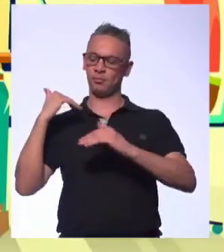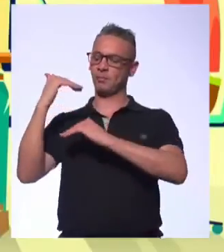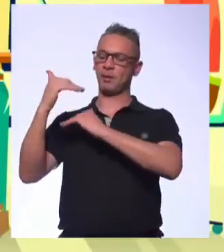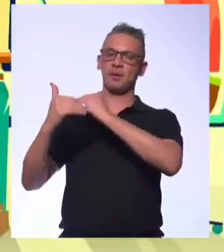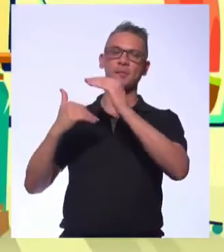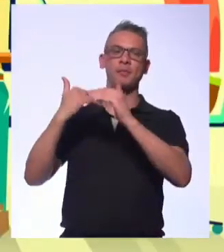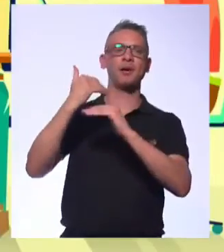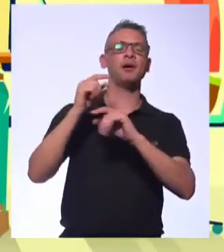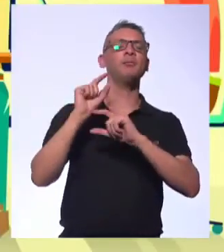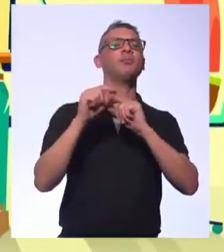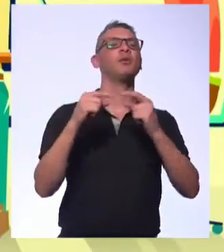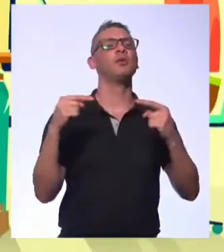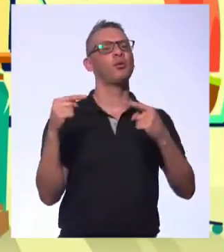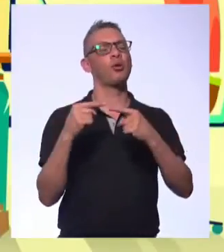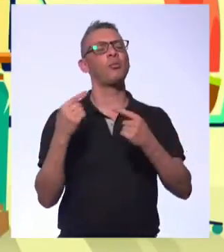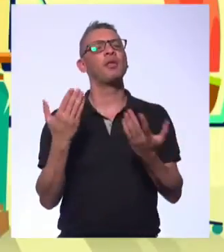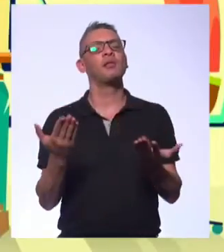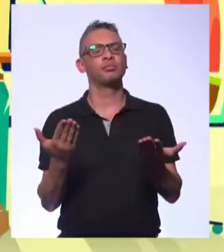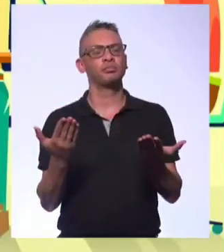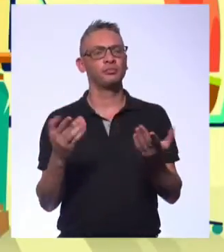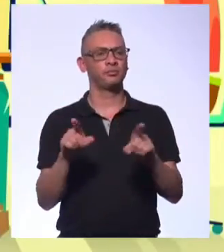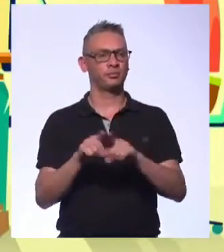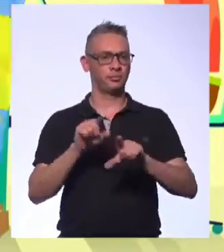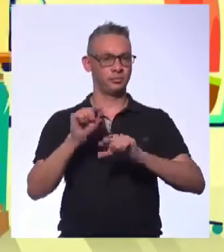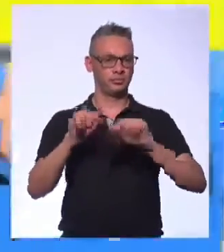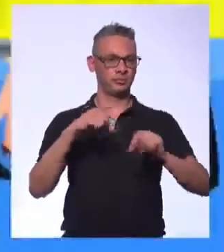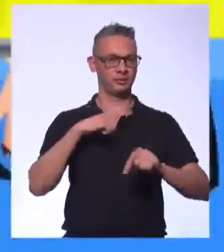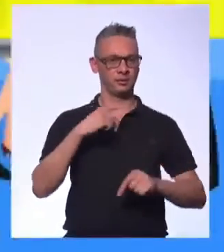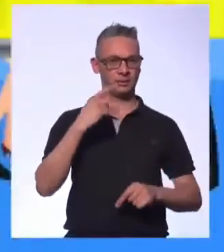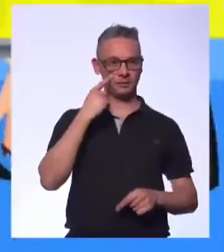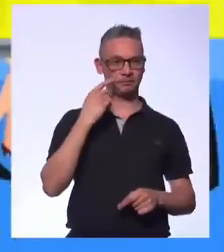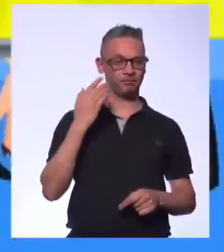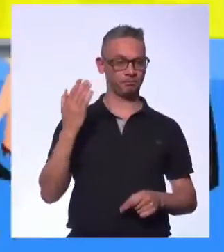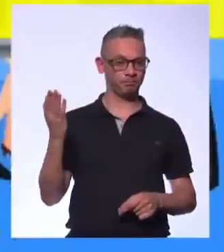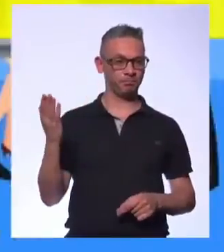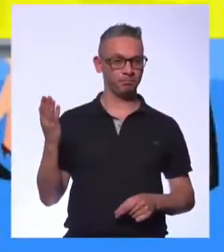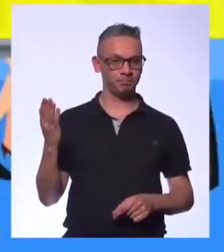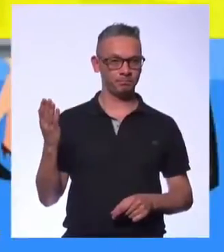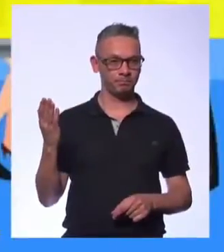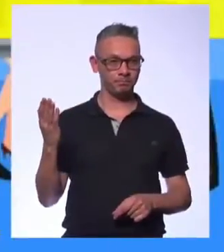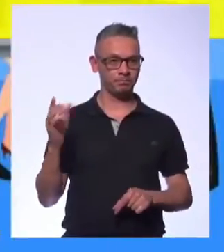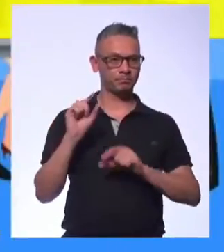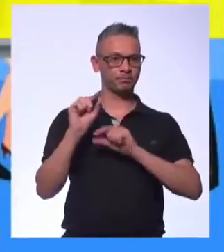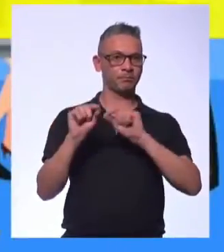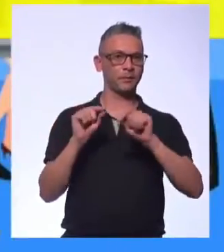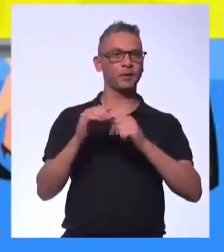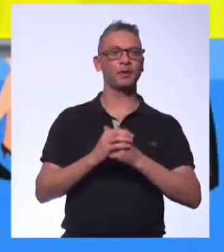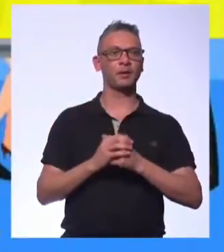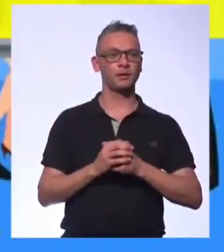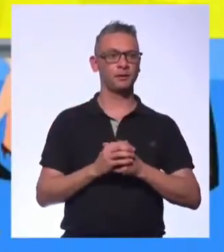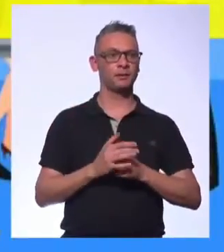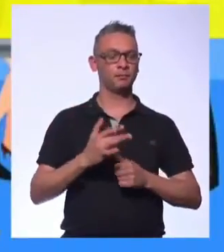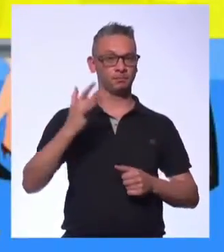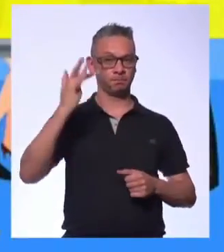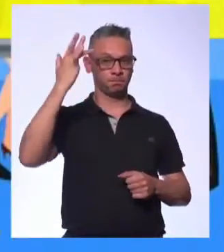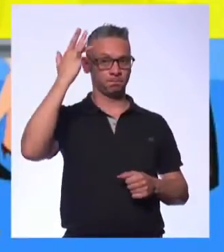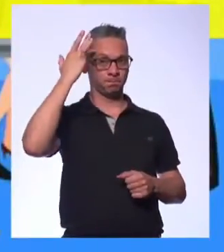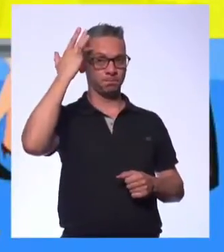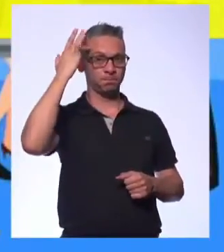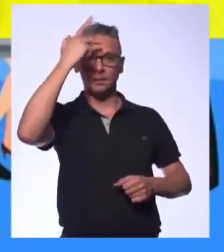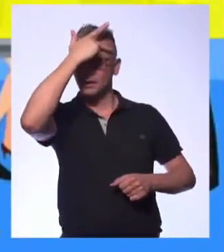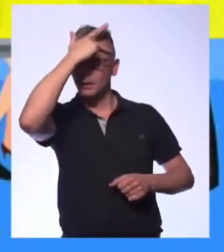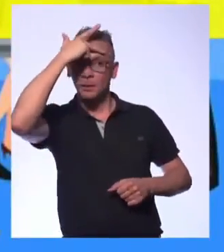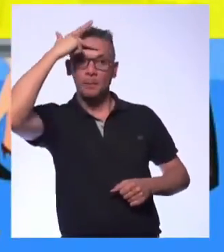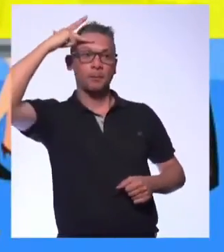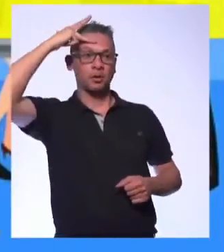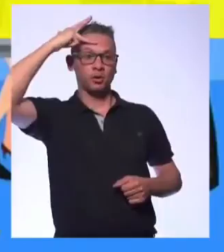a famosa empregabilidade. E quando a gente fala disso, o que é trabalhabilidade? Ela tem muito a ver com a